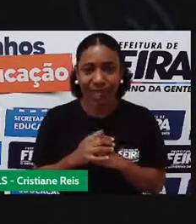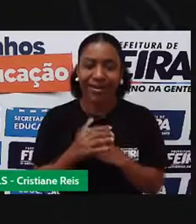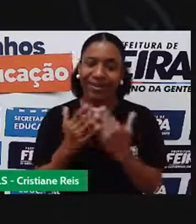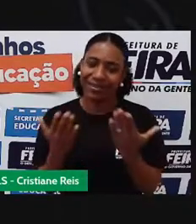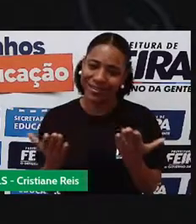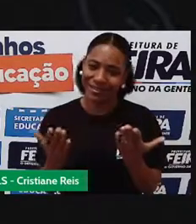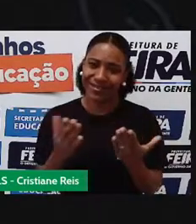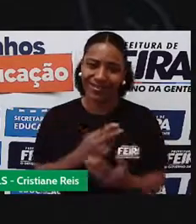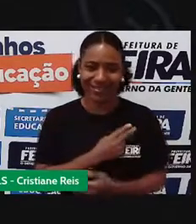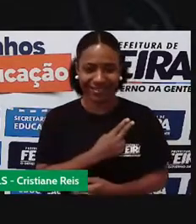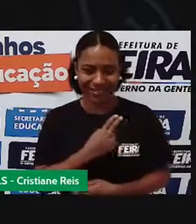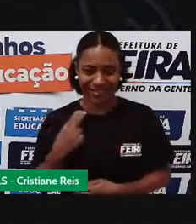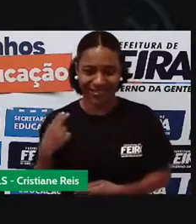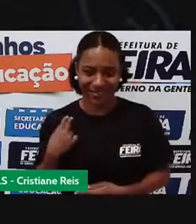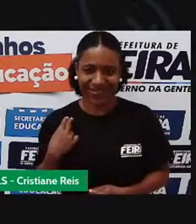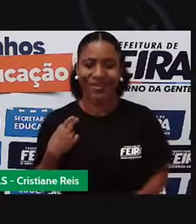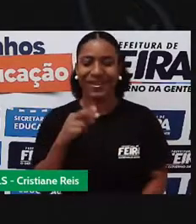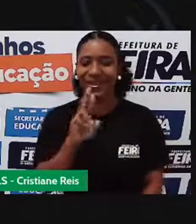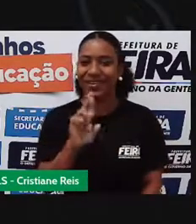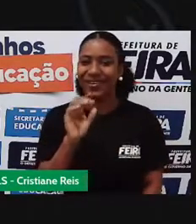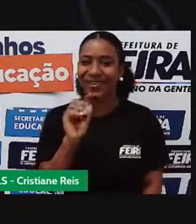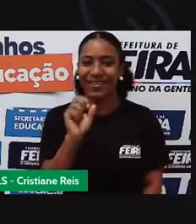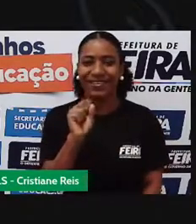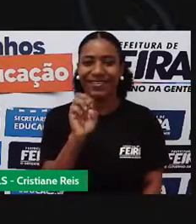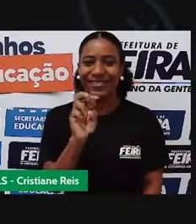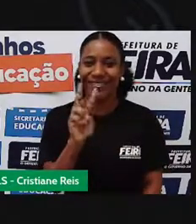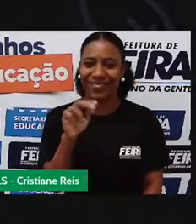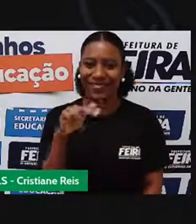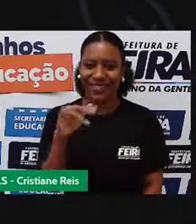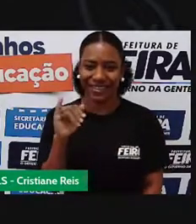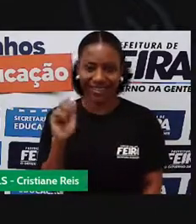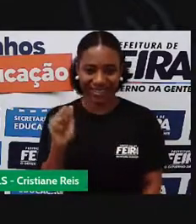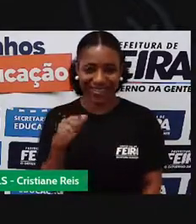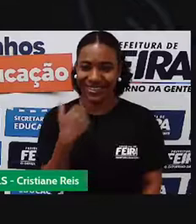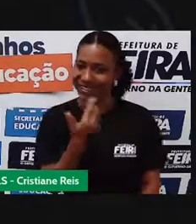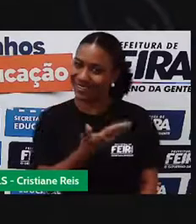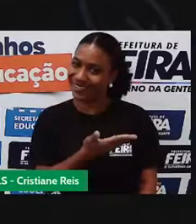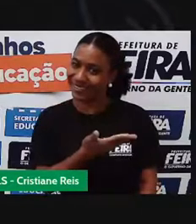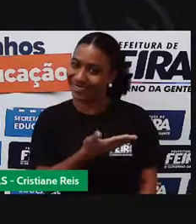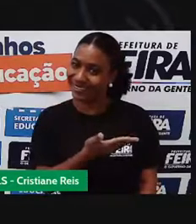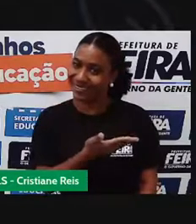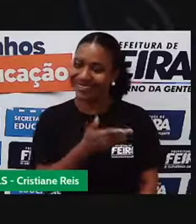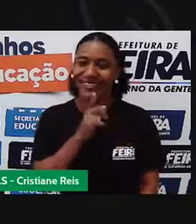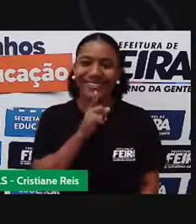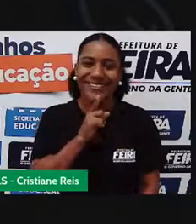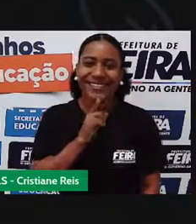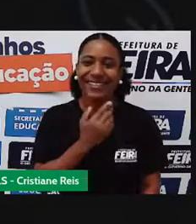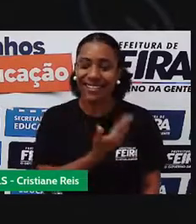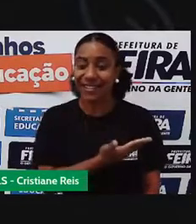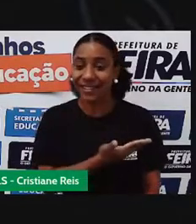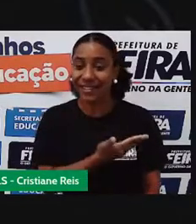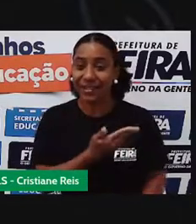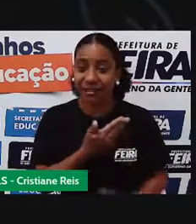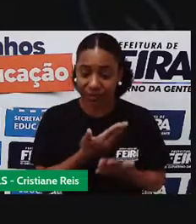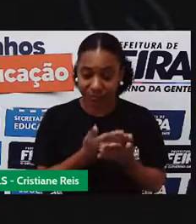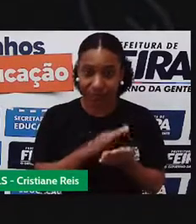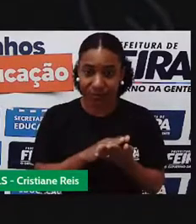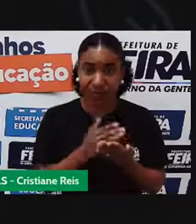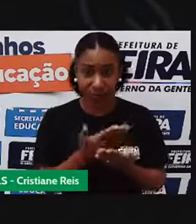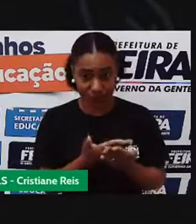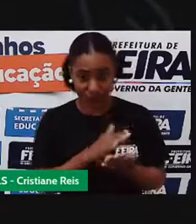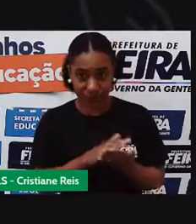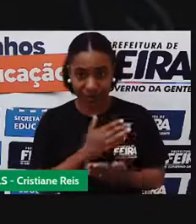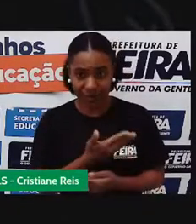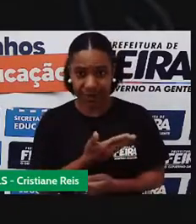apresentando, eu sou Rô de Manha, como vocês já sabem, nossa companheira ali é Cris, mas atrás de mim